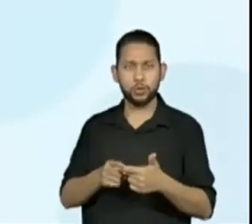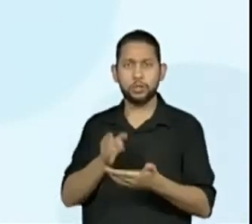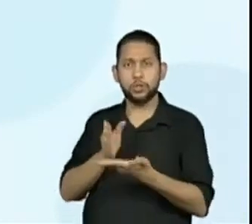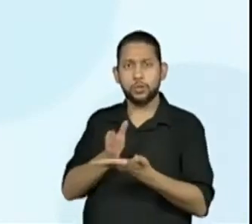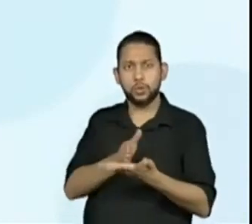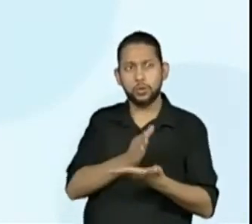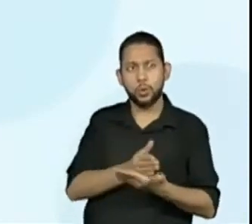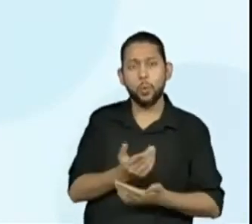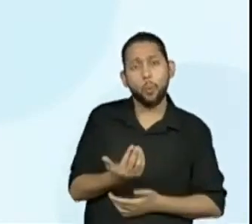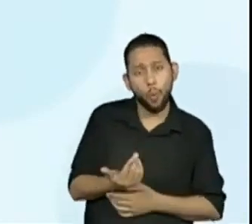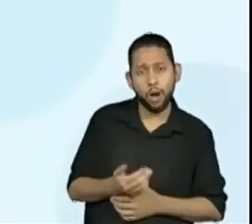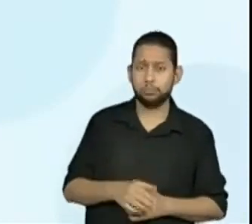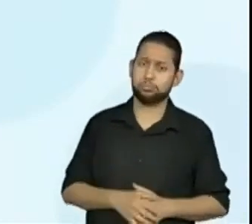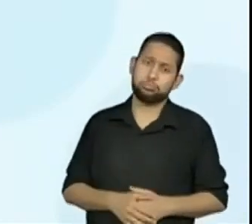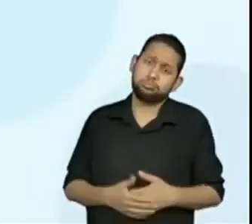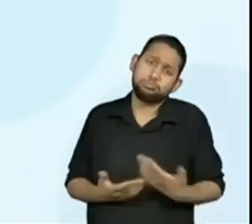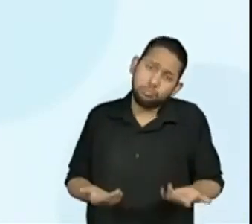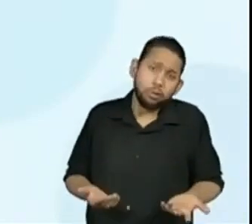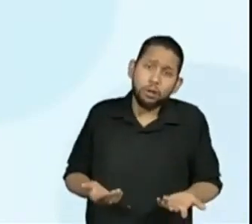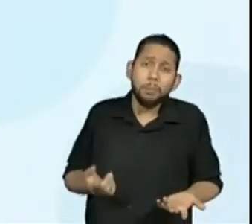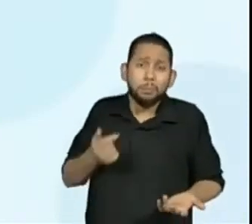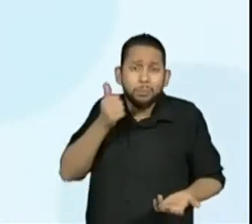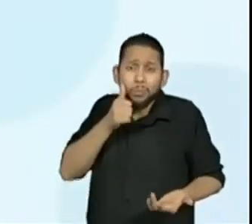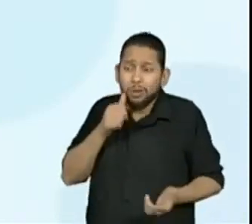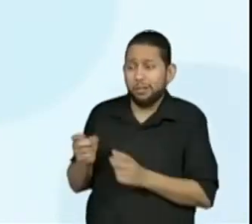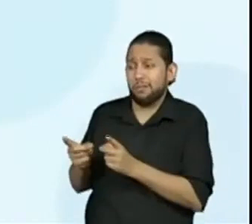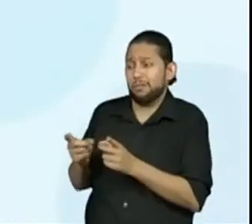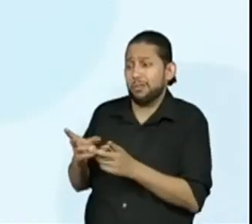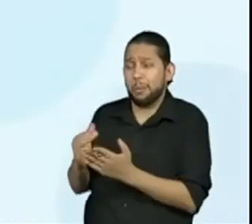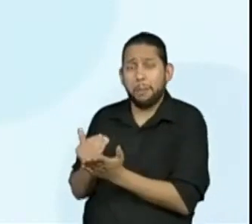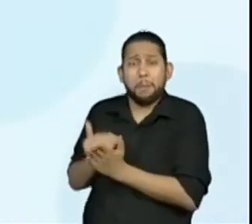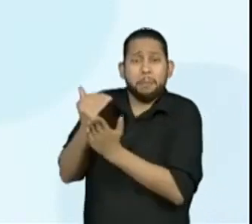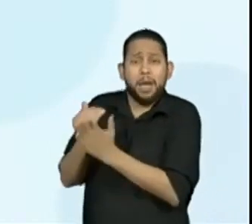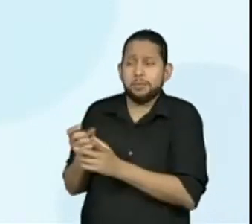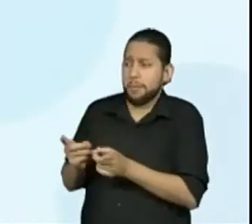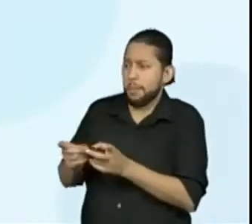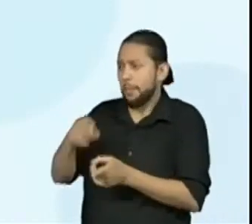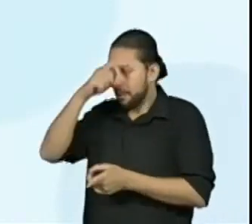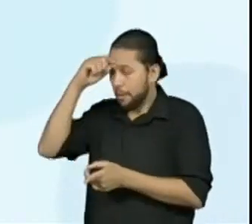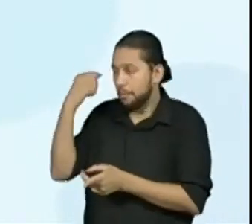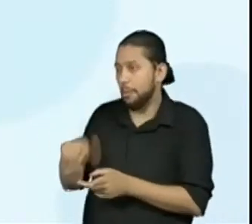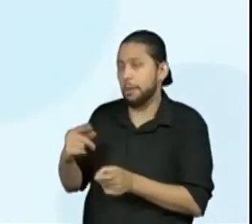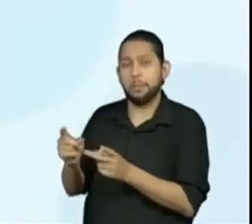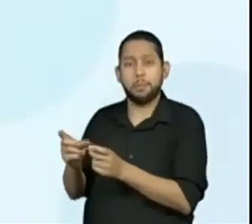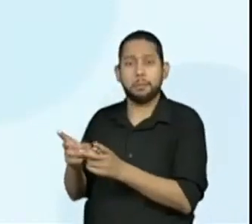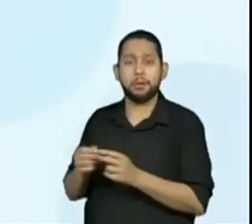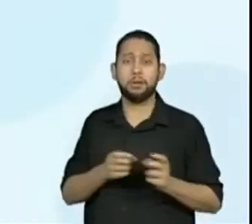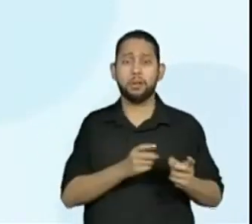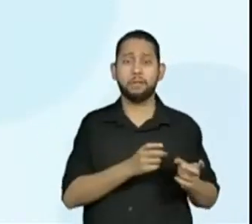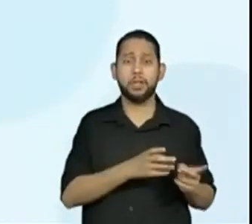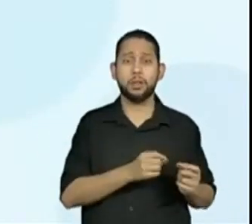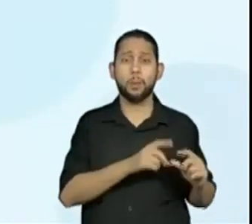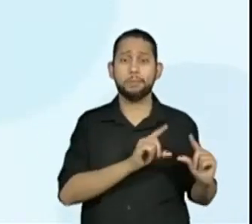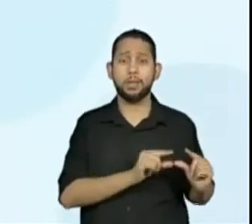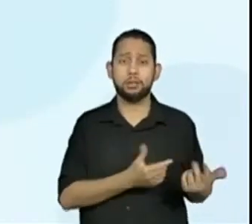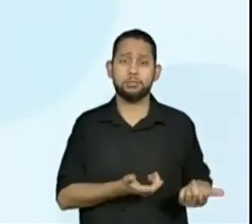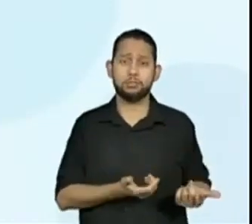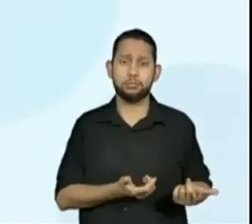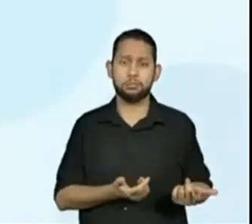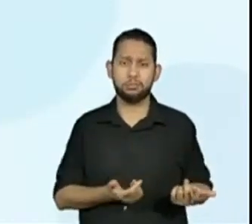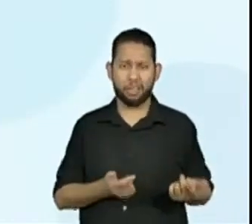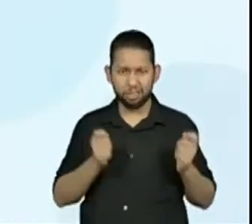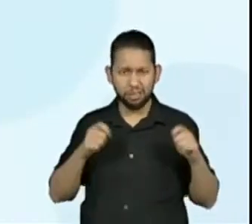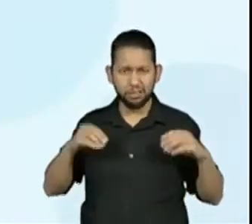a Solange vendeu mais do que a Maura. Então, aqui a partilha igual não era justo, certo? Então,